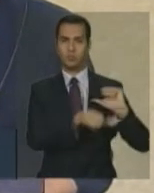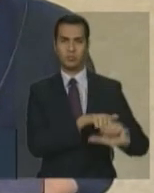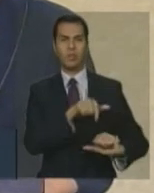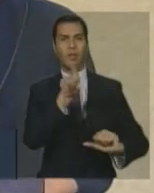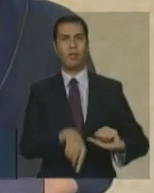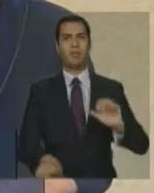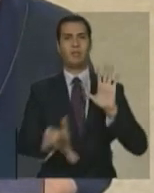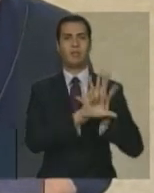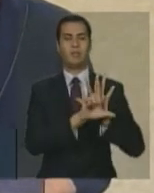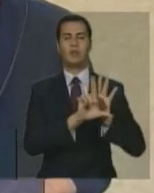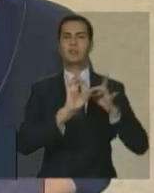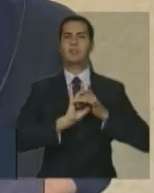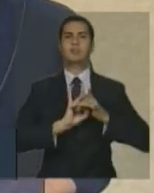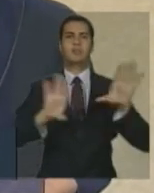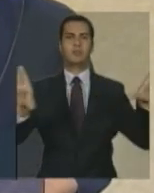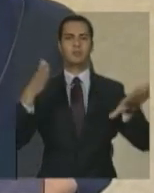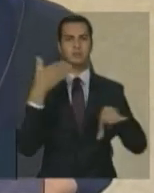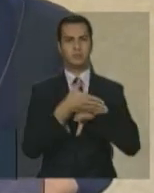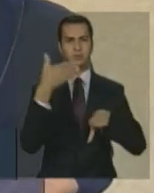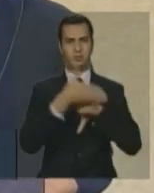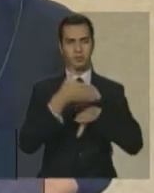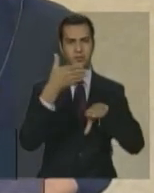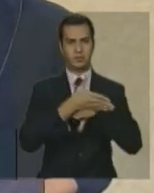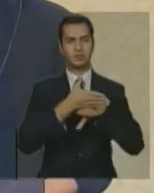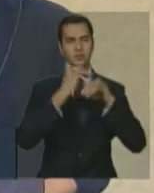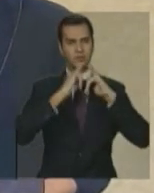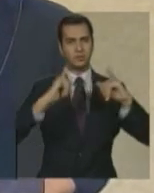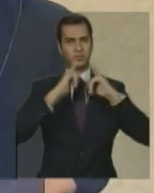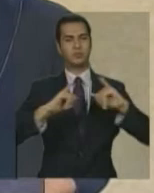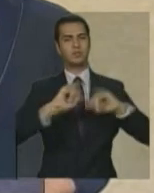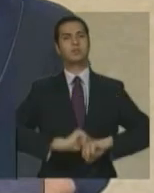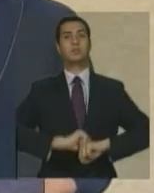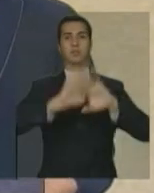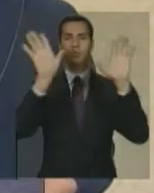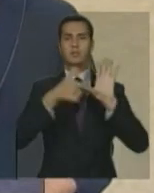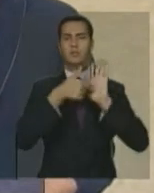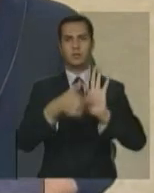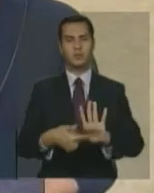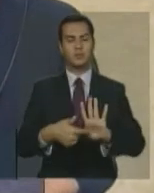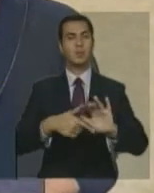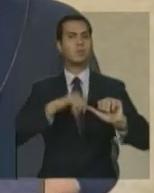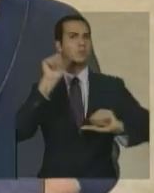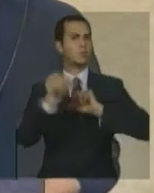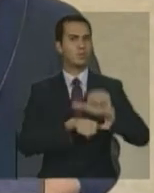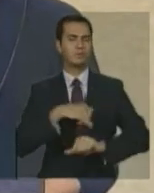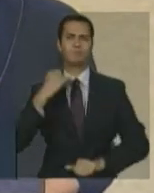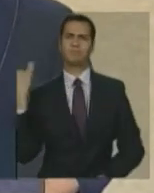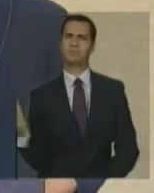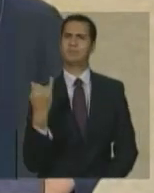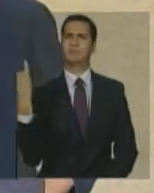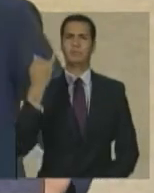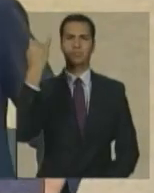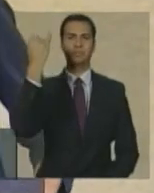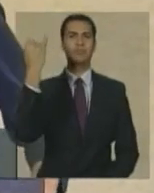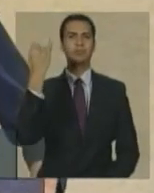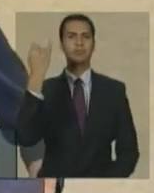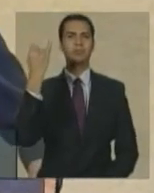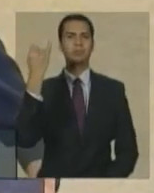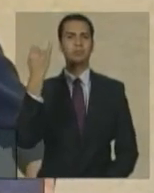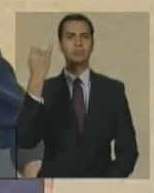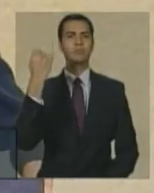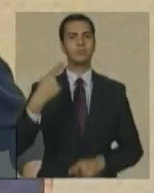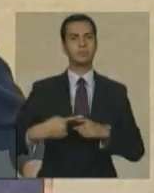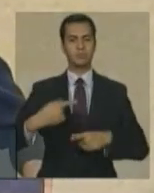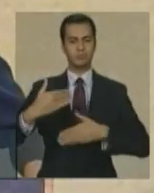acesso à informação e isso é uma transformação muito significativa para a